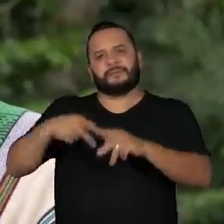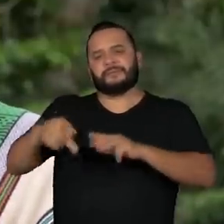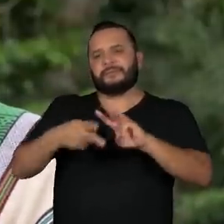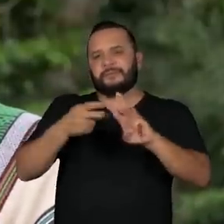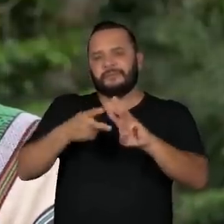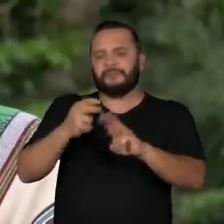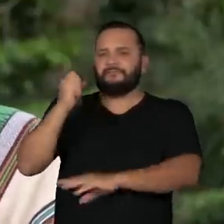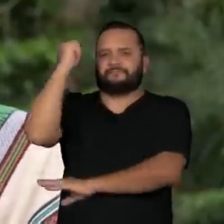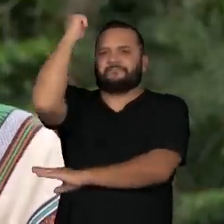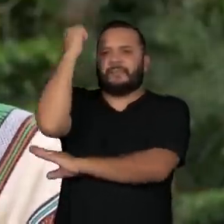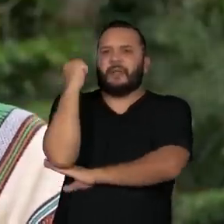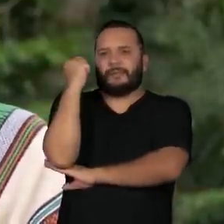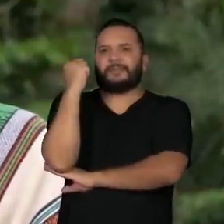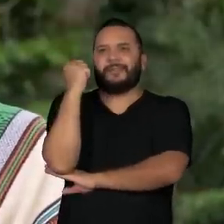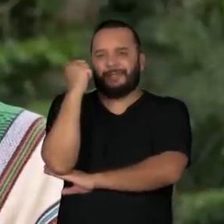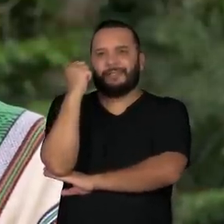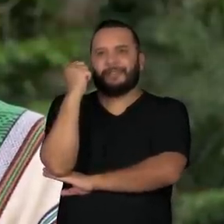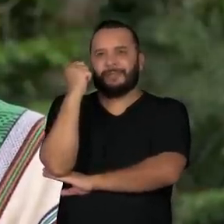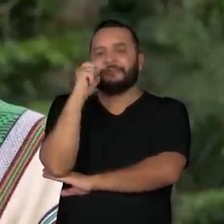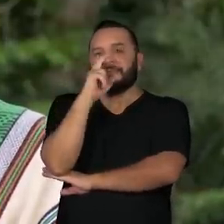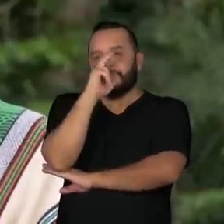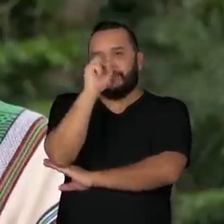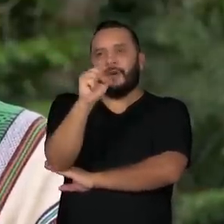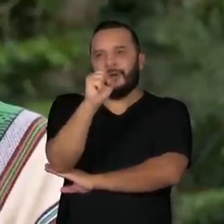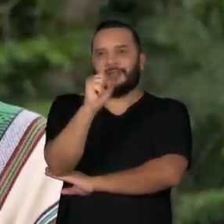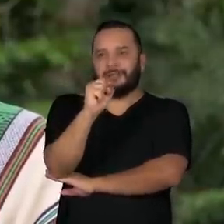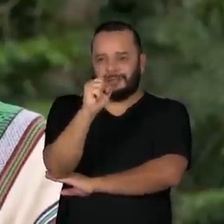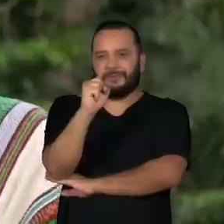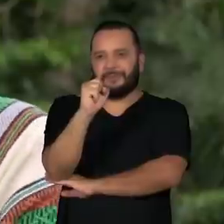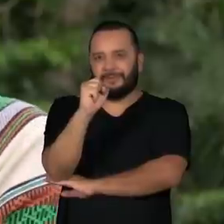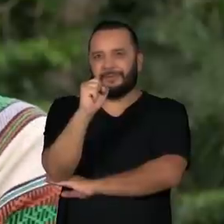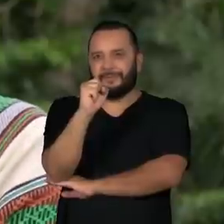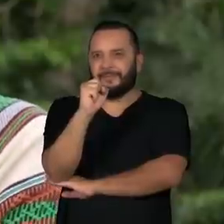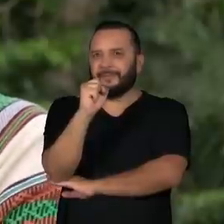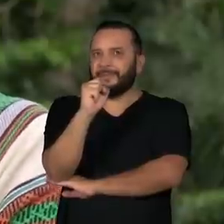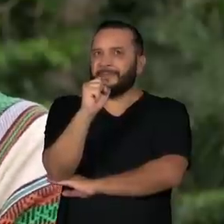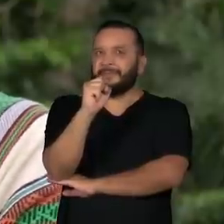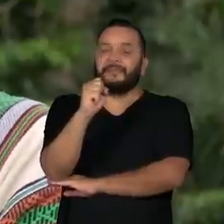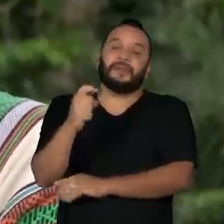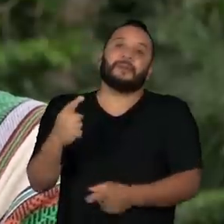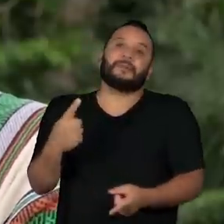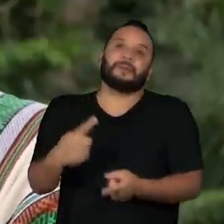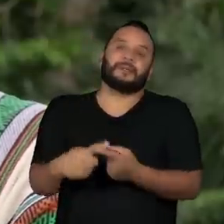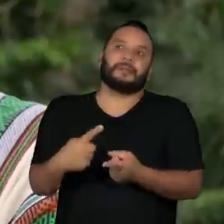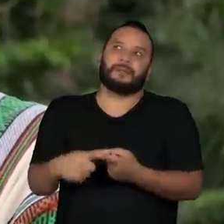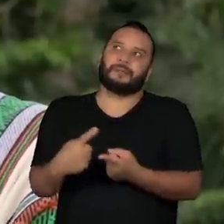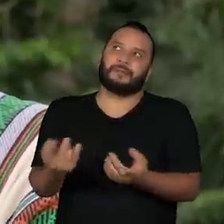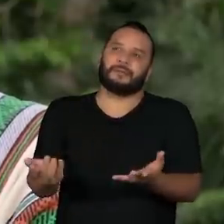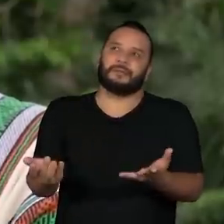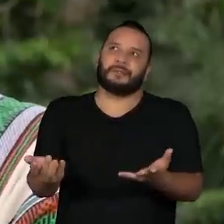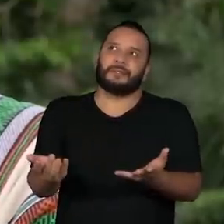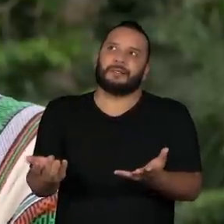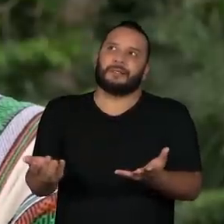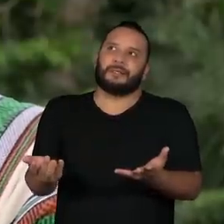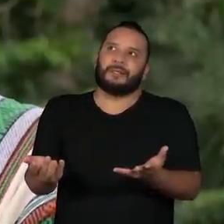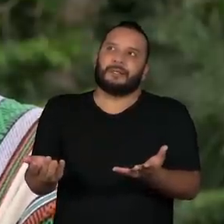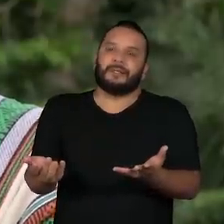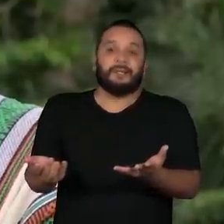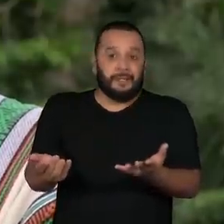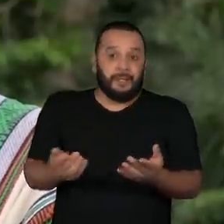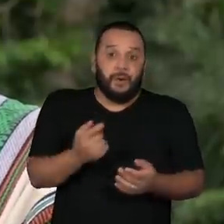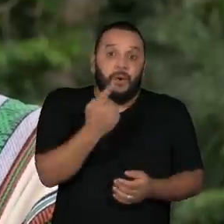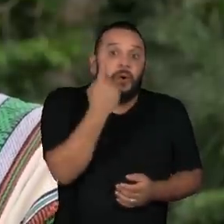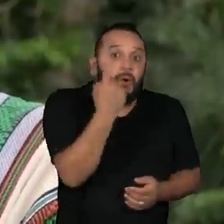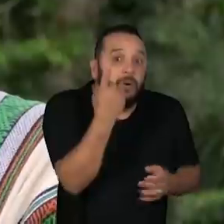é muito forte. Eu acho que a gente sempre fala assim, enquanto existe uma